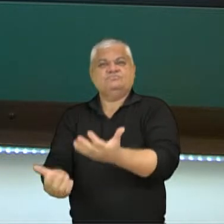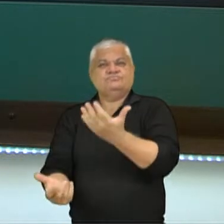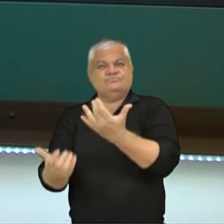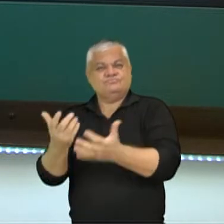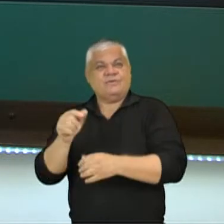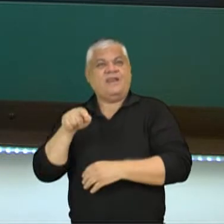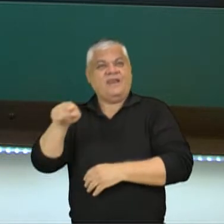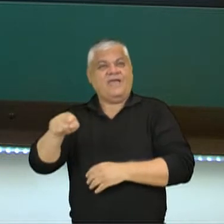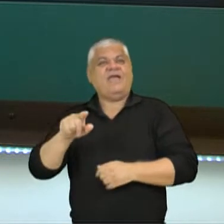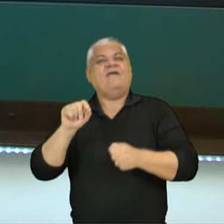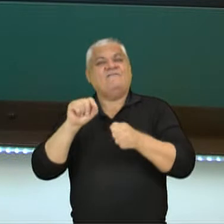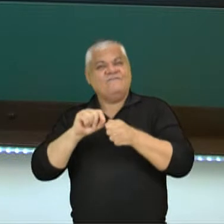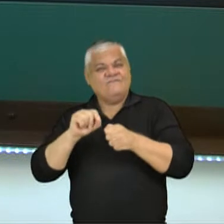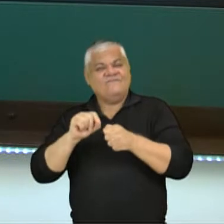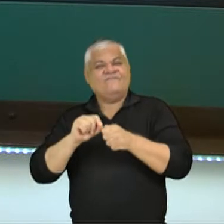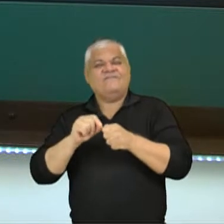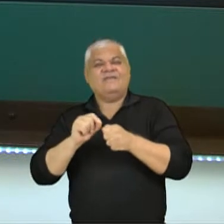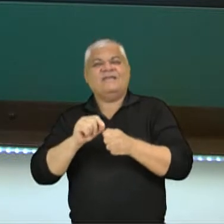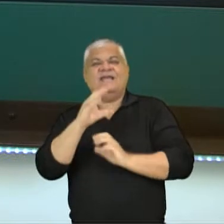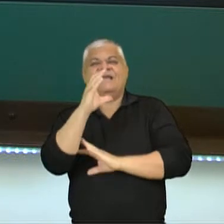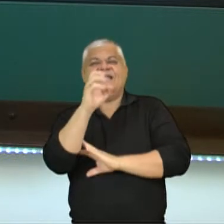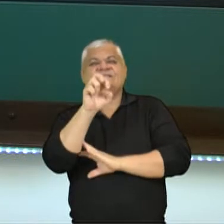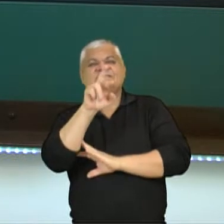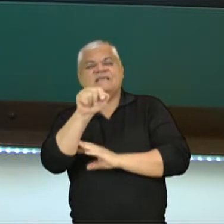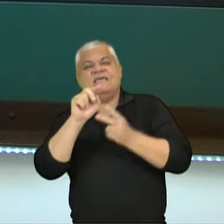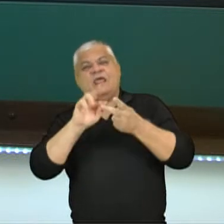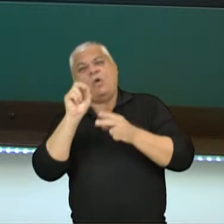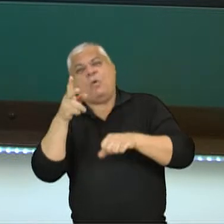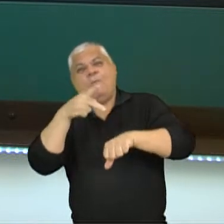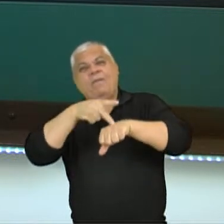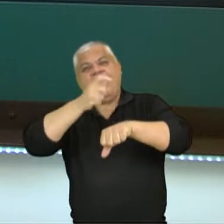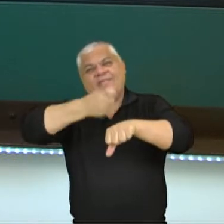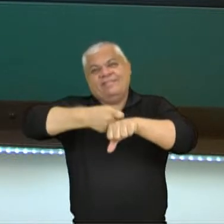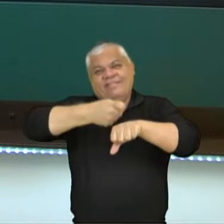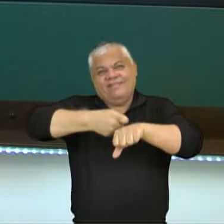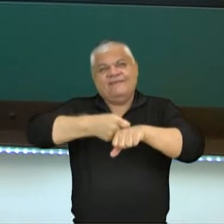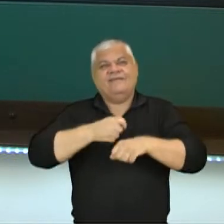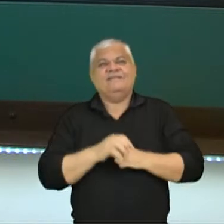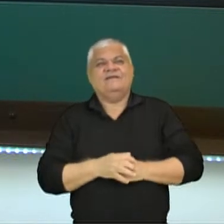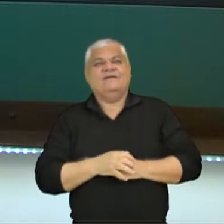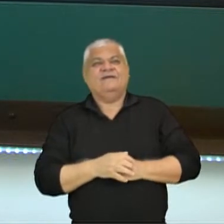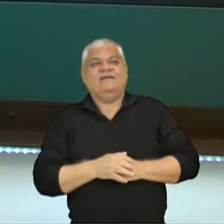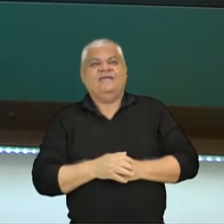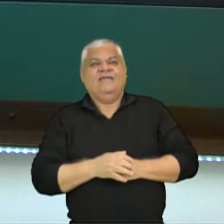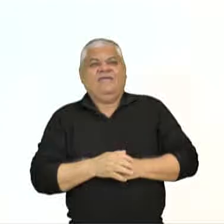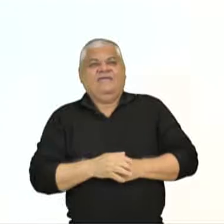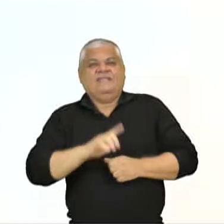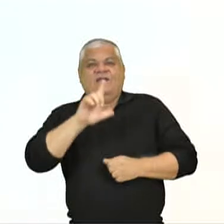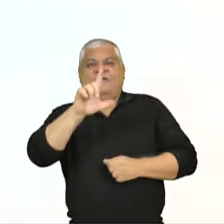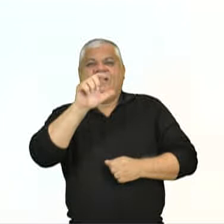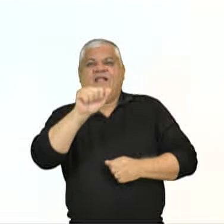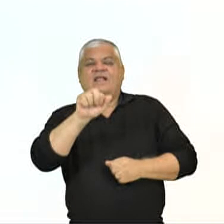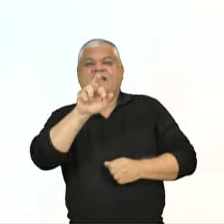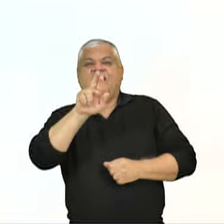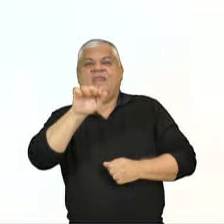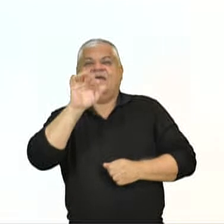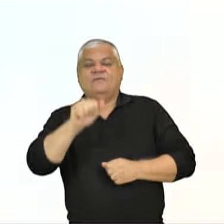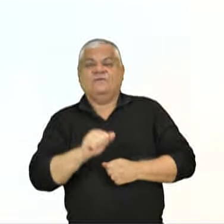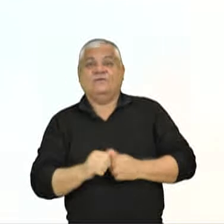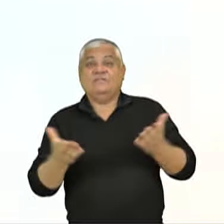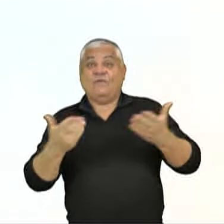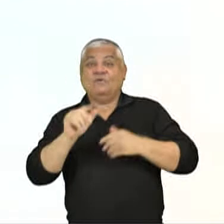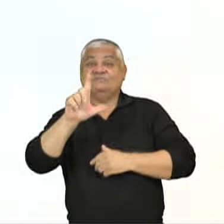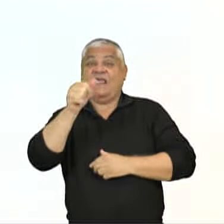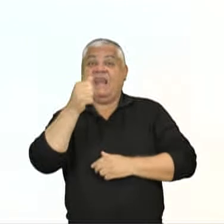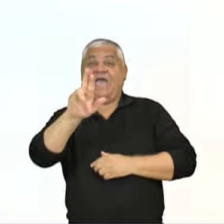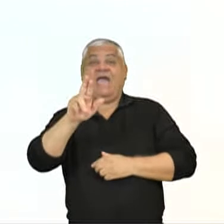essas figuras pequenas que eram feitas de cera ou pedra eram chamadas de lares, por isso que é Lararion. E lares veio acabar se tornando o termo lar que